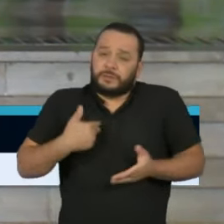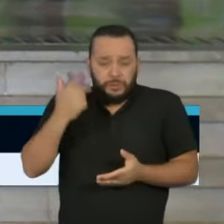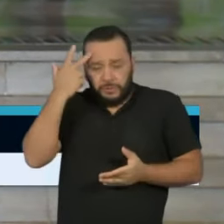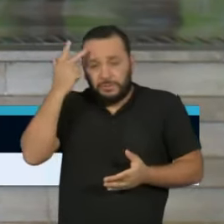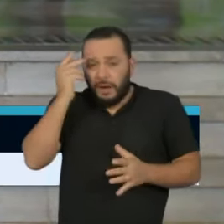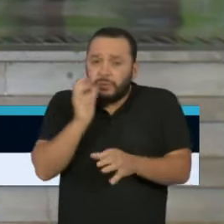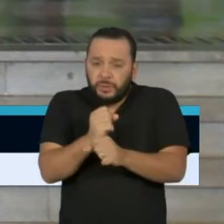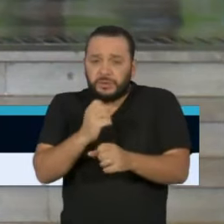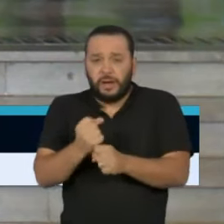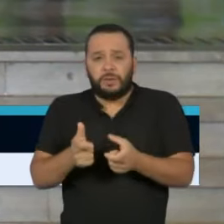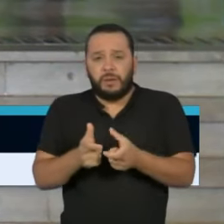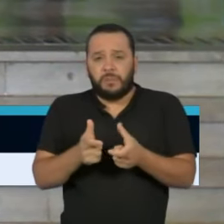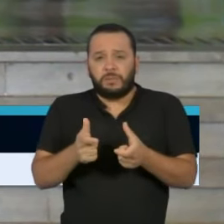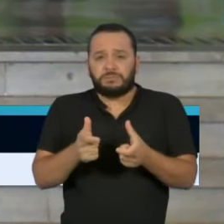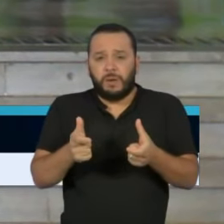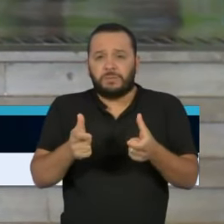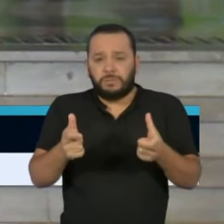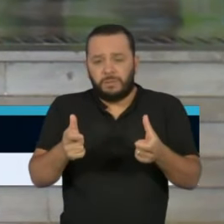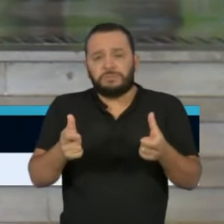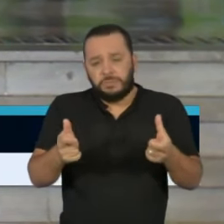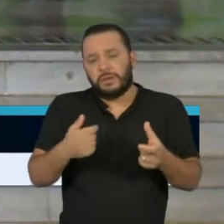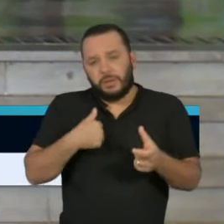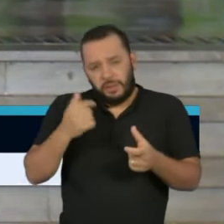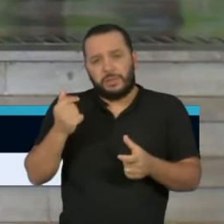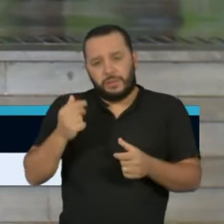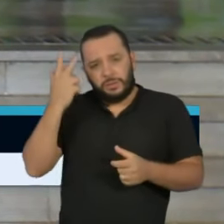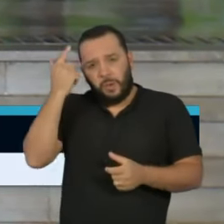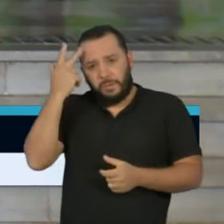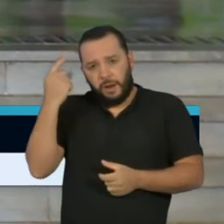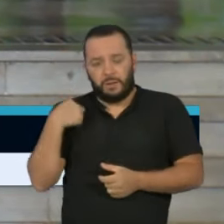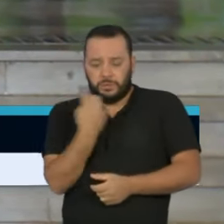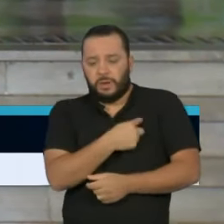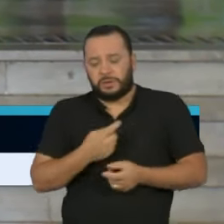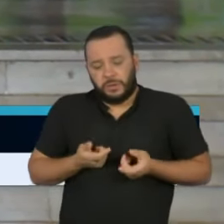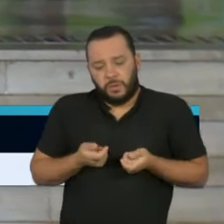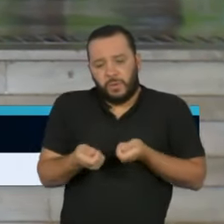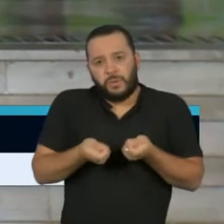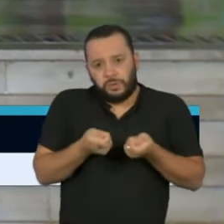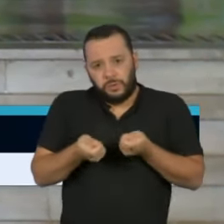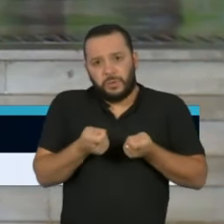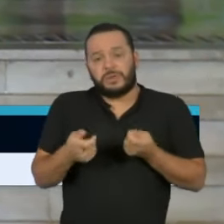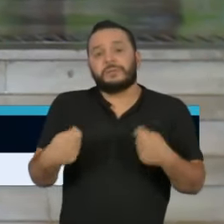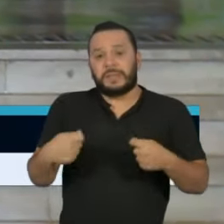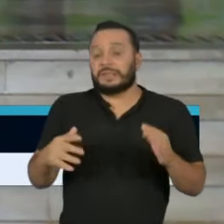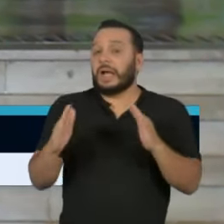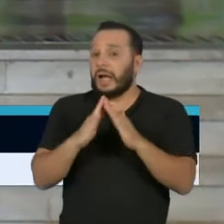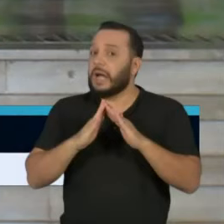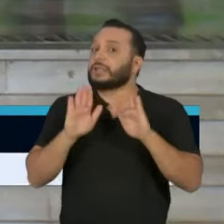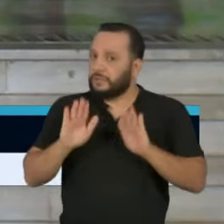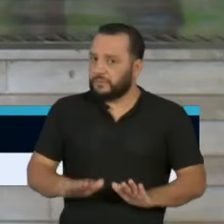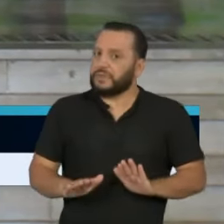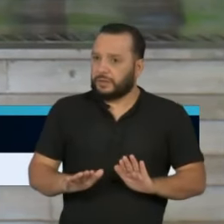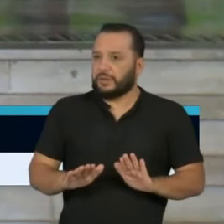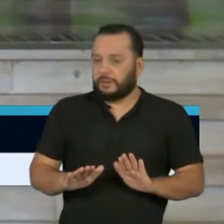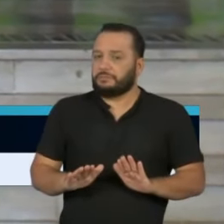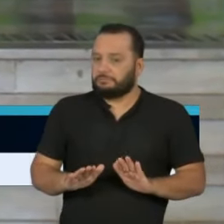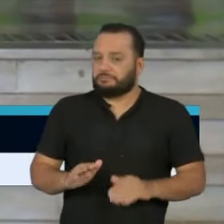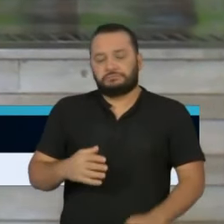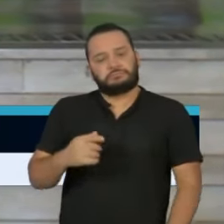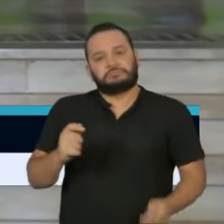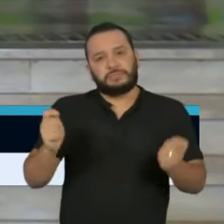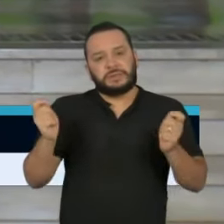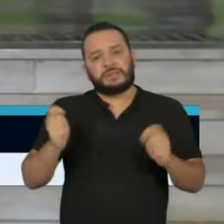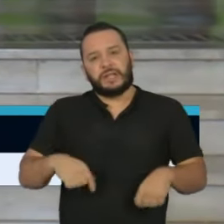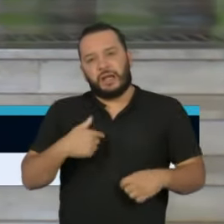conforme precisa ser feito o distanciamento social, que é a única forma que nós temos hoje,